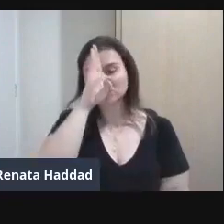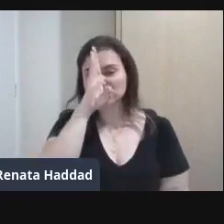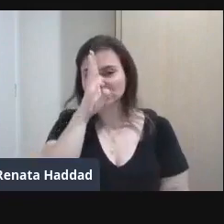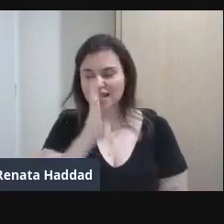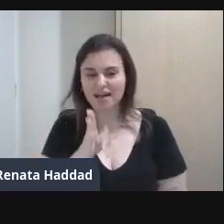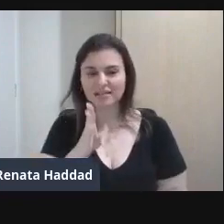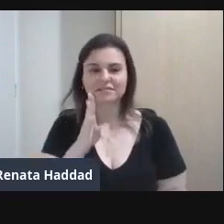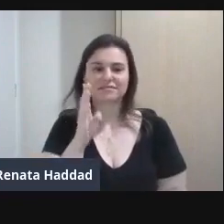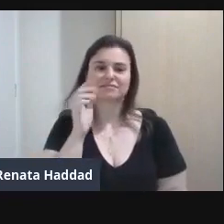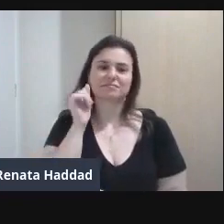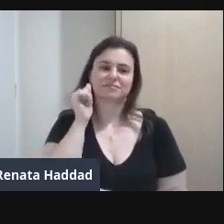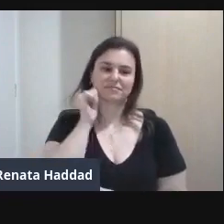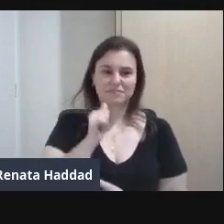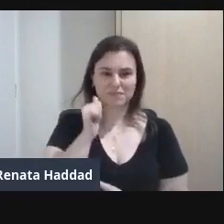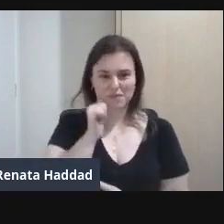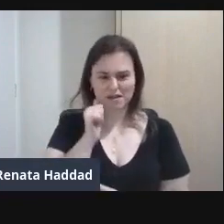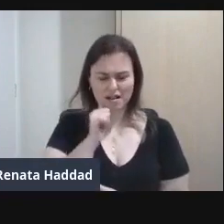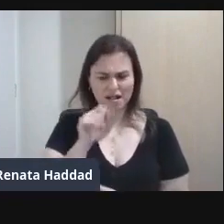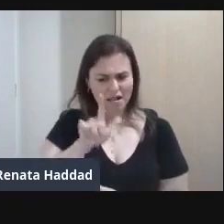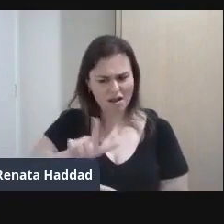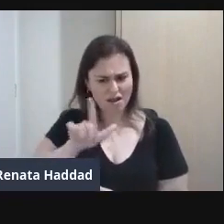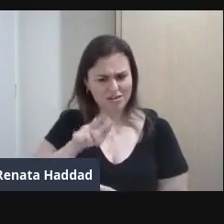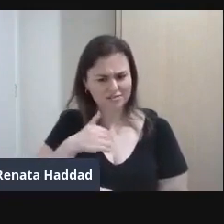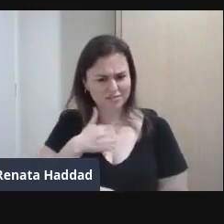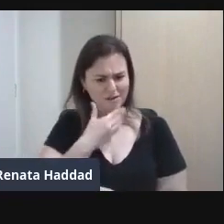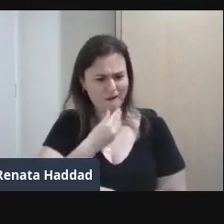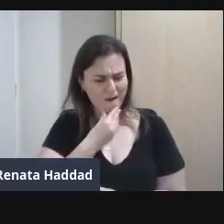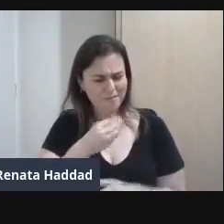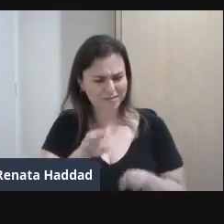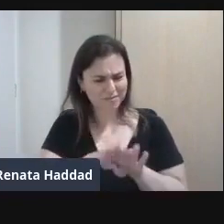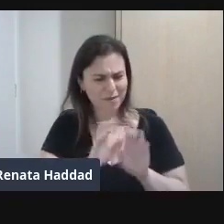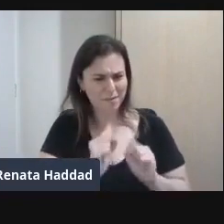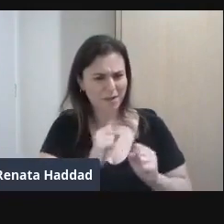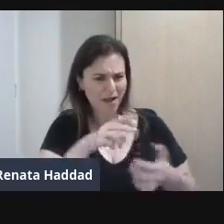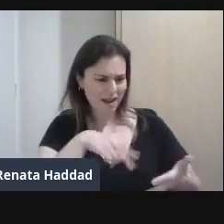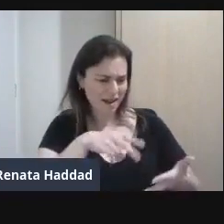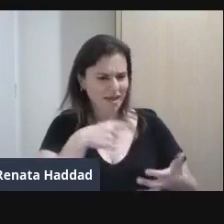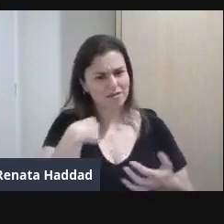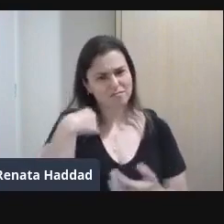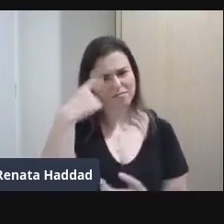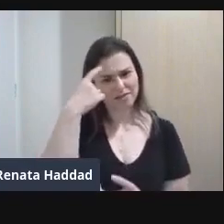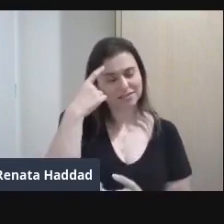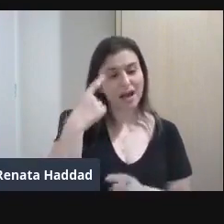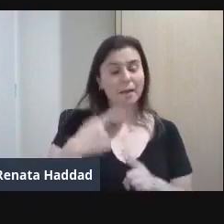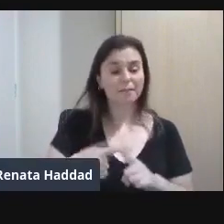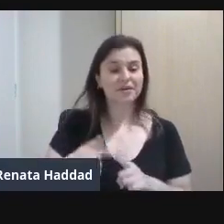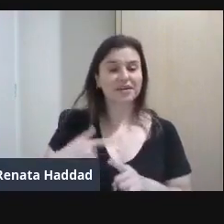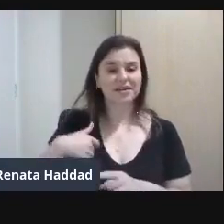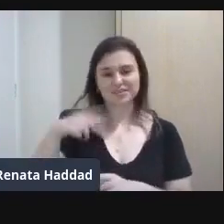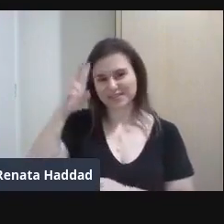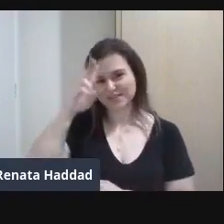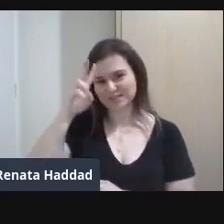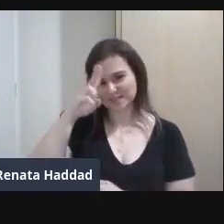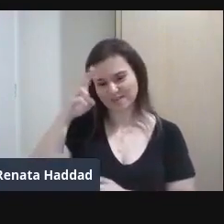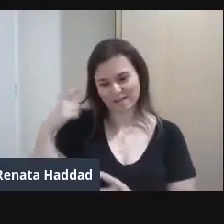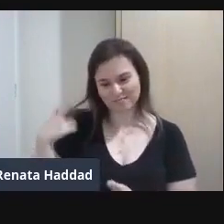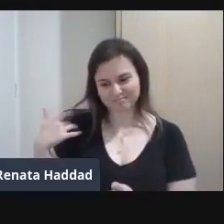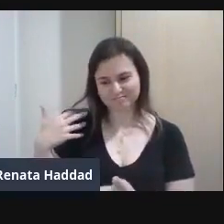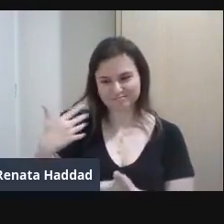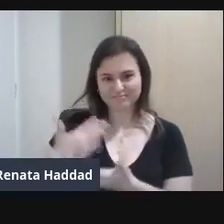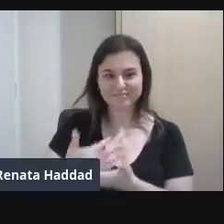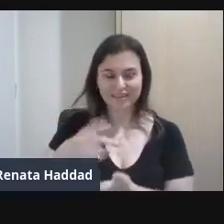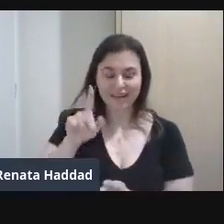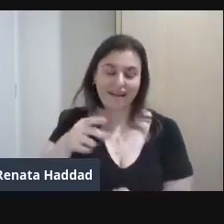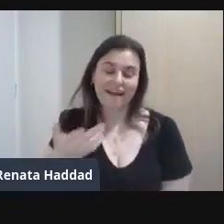Lógico Os homens Também vão ler E vão até Realmente pensar Porque o nosso histórico É de patriarcado Né minha gente